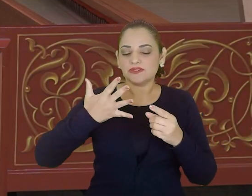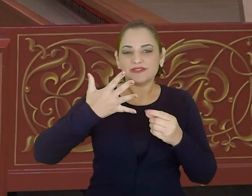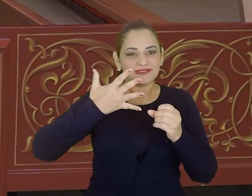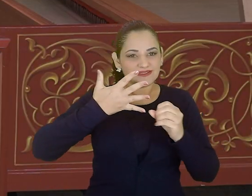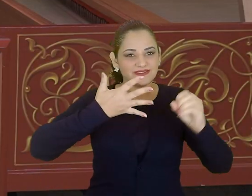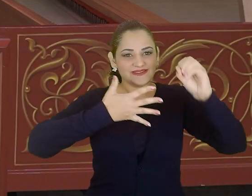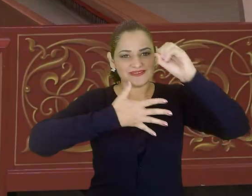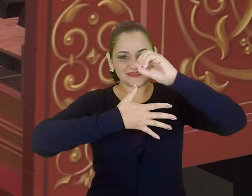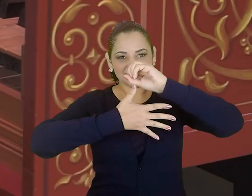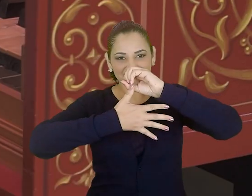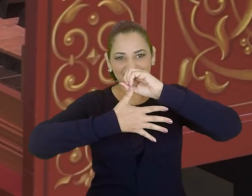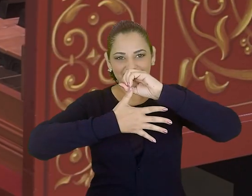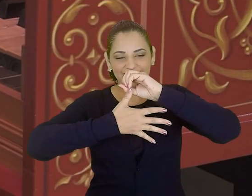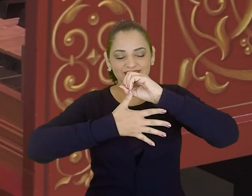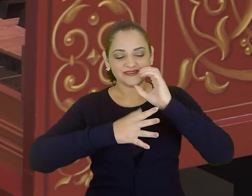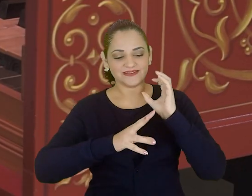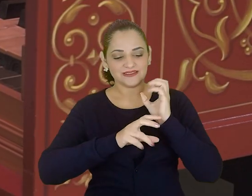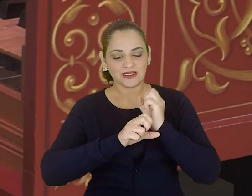com dois acordes.